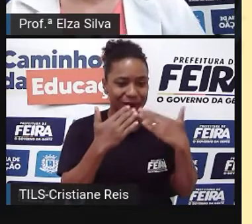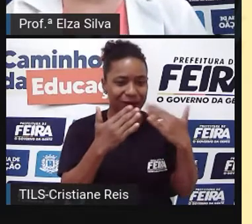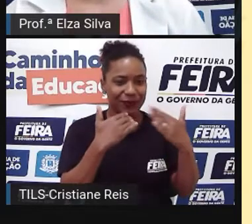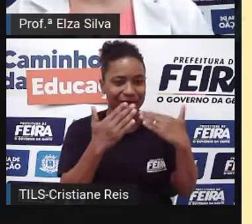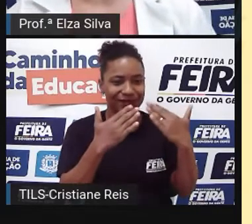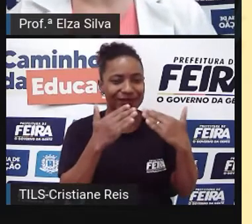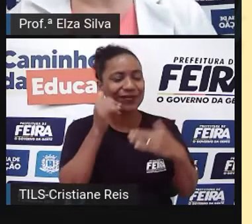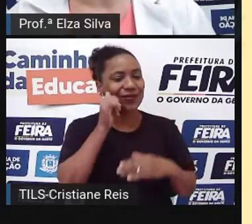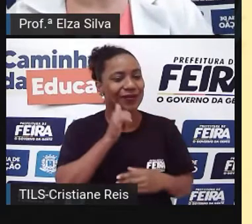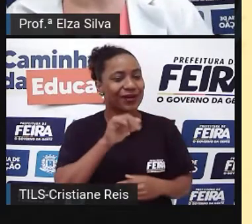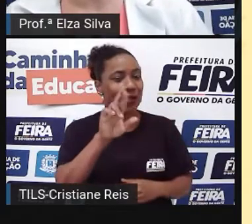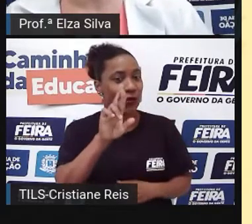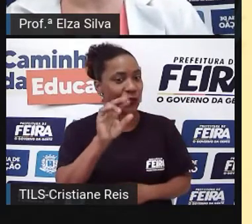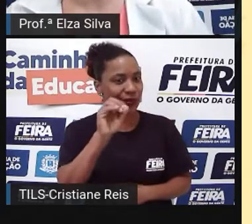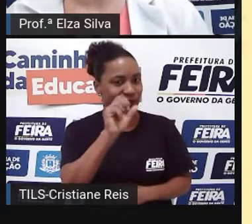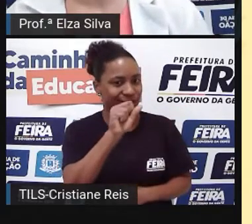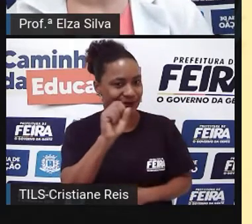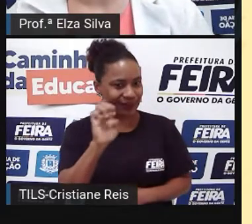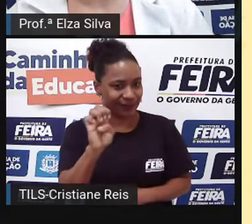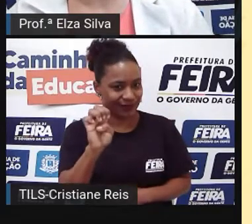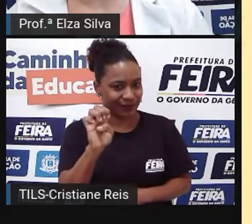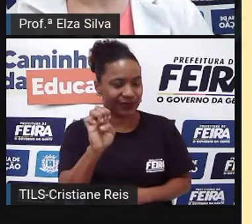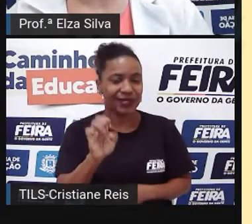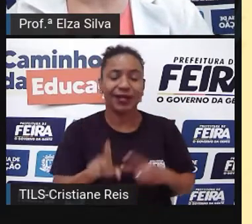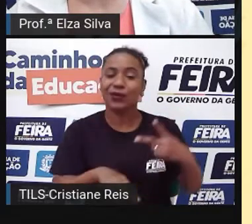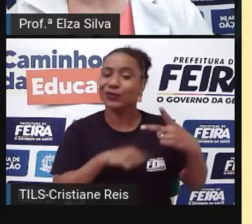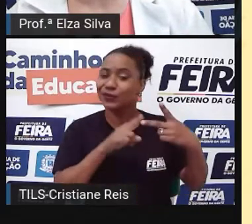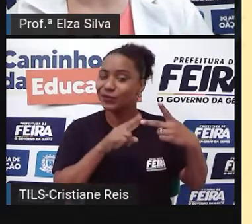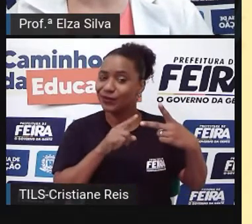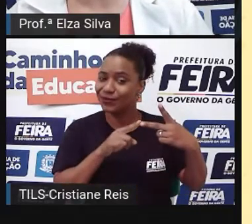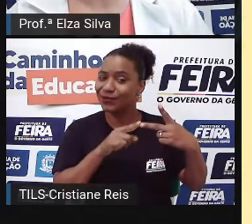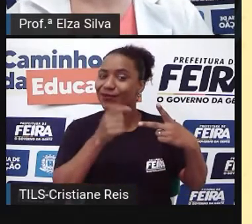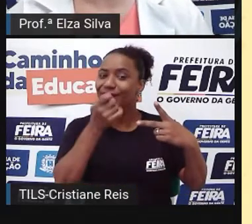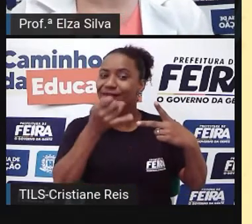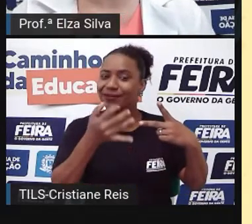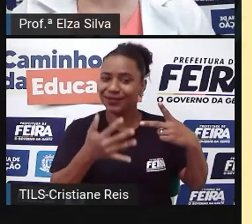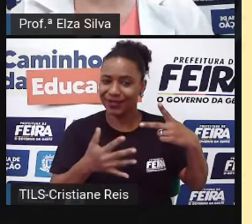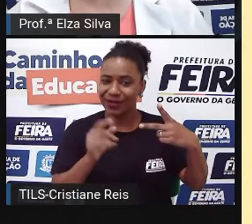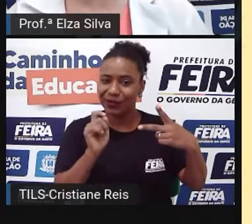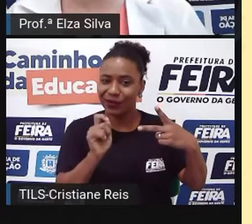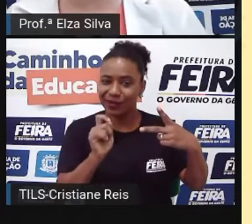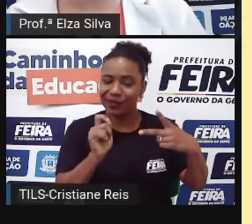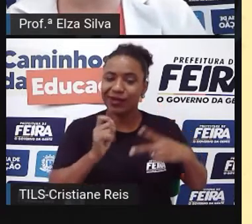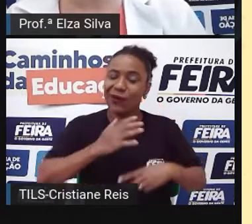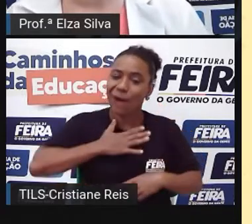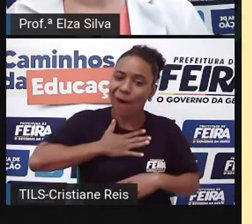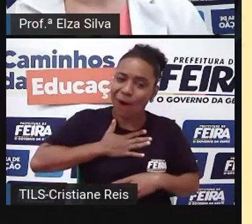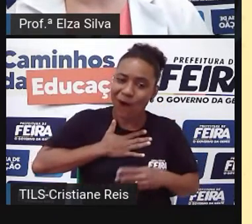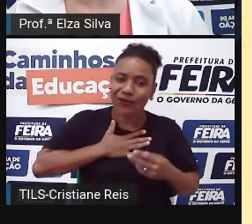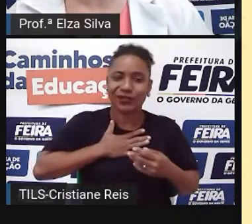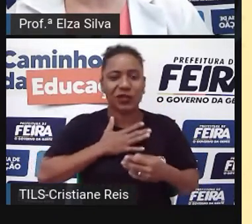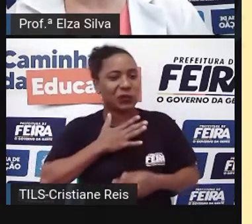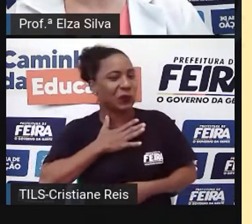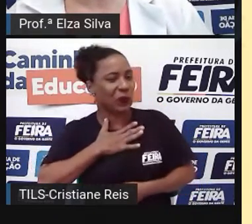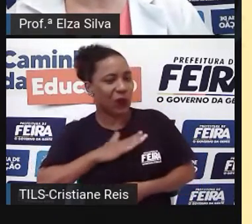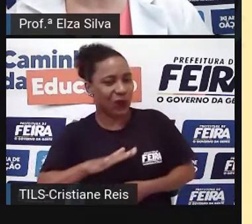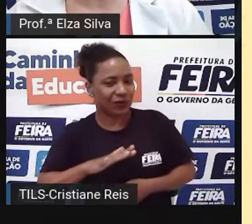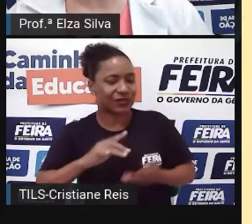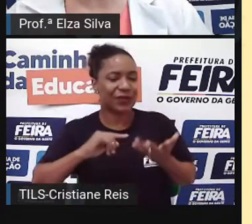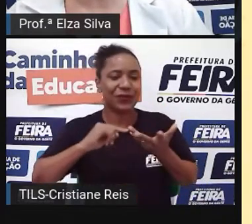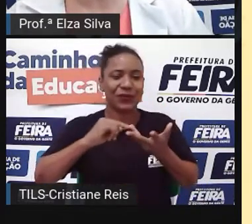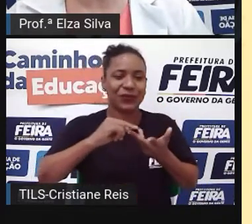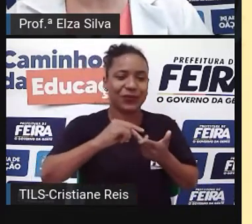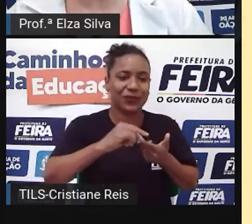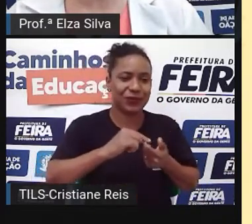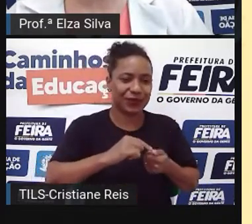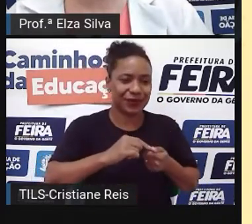E no próximo parágrafo Lembram? Nós vamos falar sobre likes and dislikes Coisas que a gente gosta